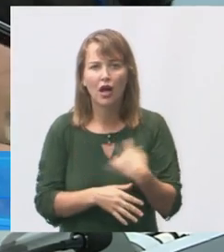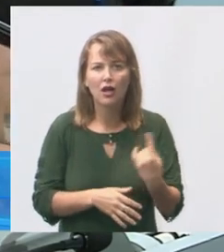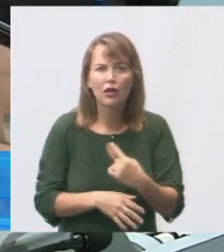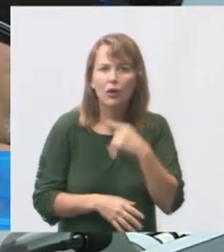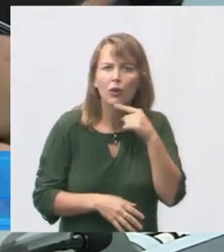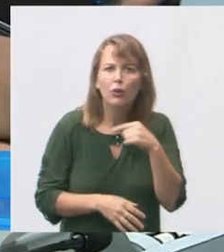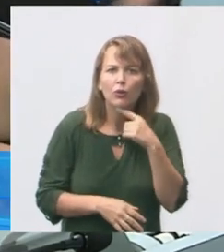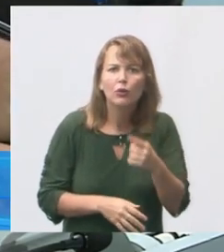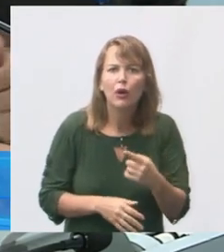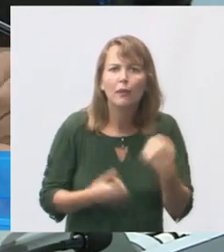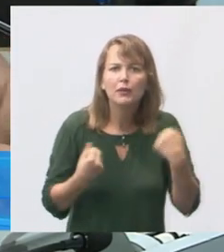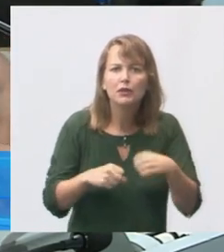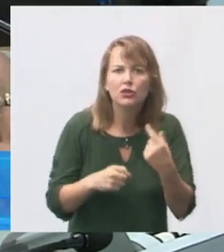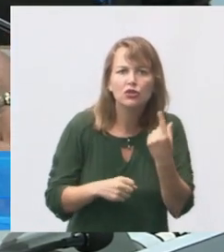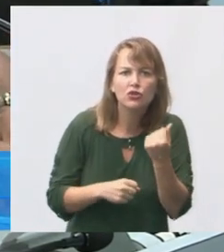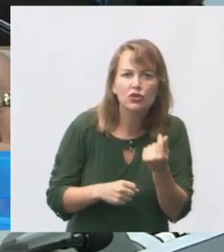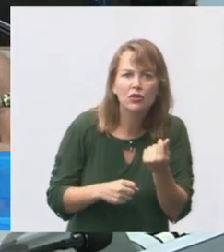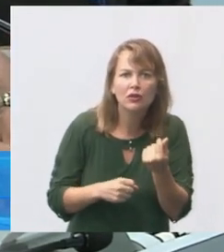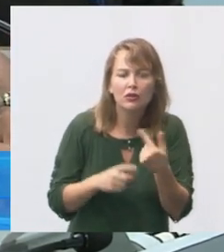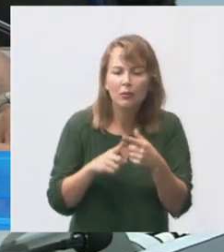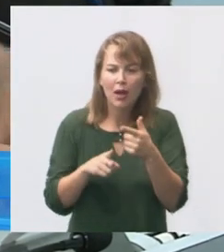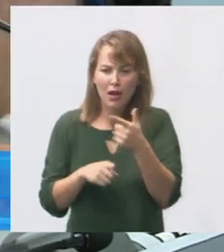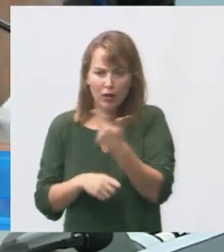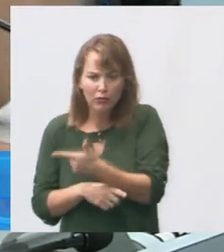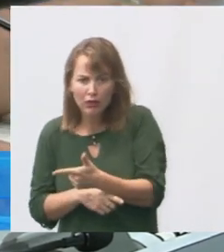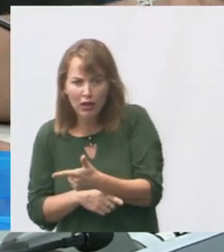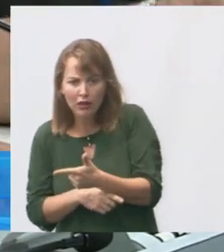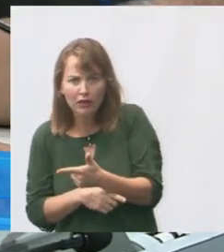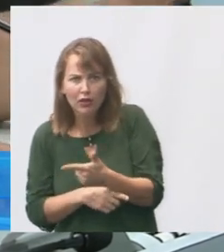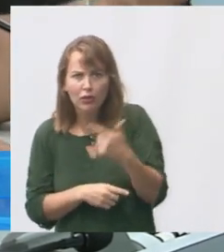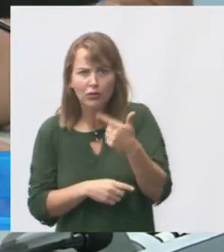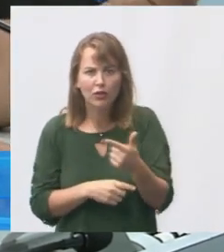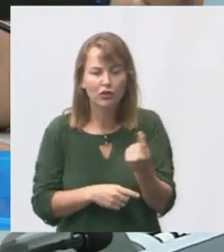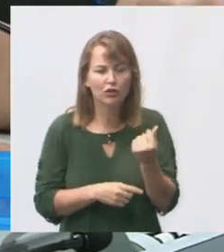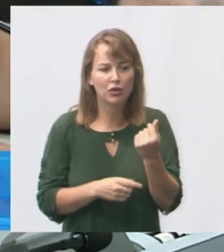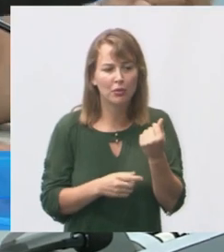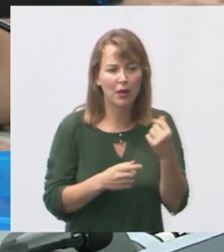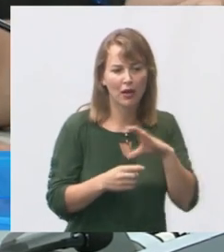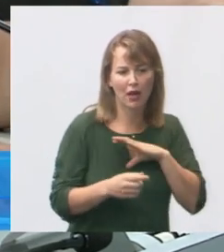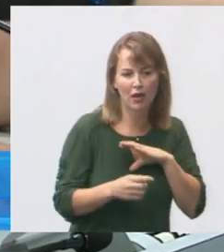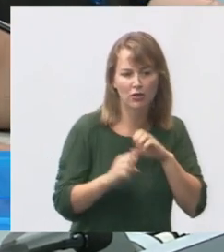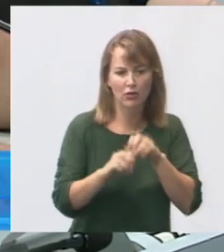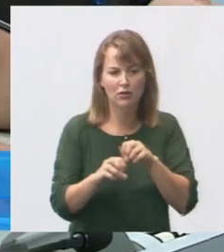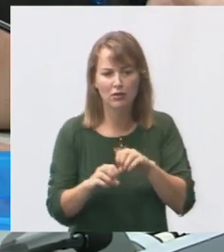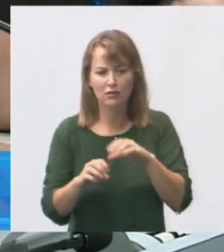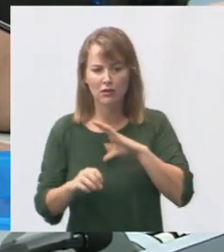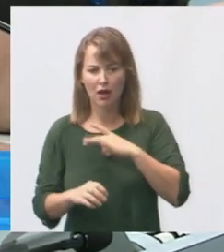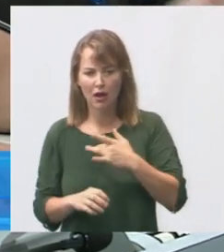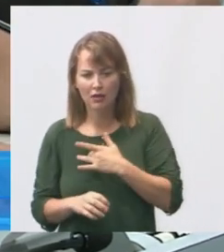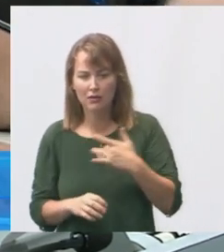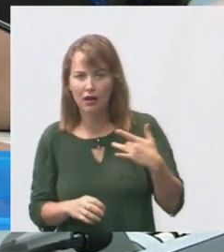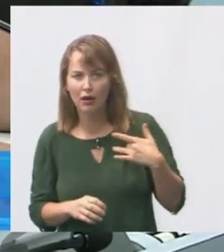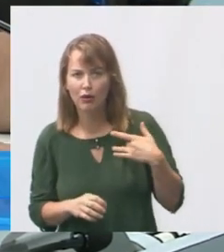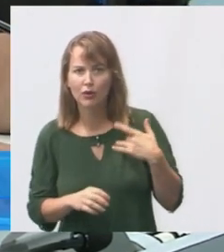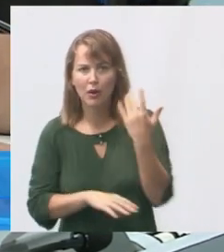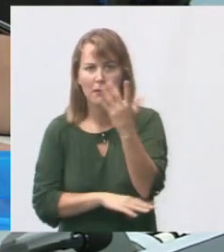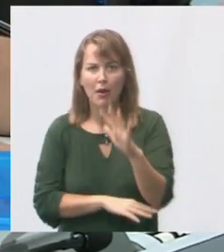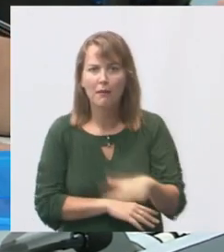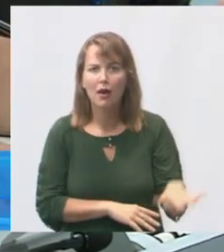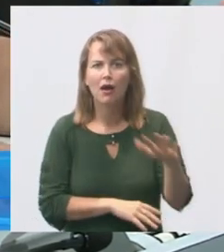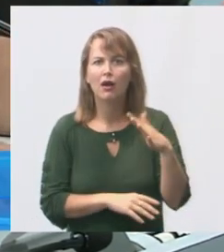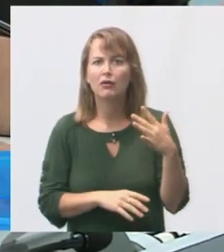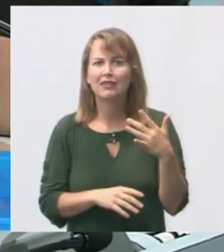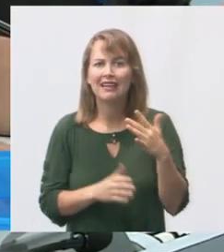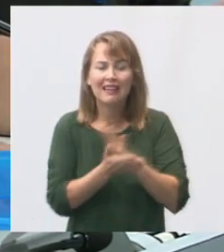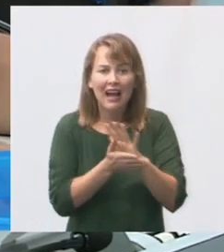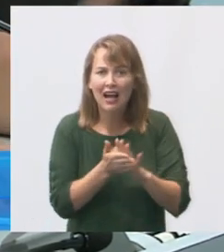precisa do dinheiro nunca tem pra nada não tem dinheiro pra creche não tem dinheiro pra educação pra saúde pra segurança pro meio ambiente não tem dinheiro pra nada seu